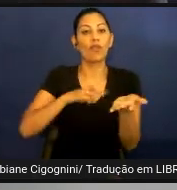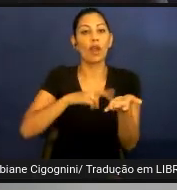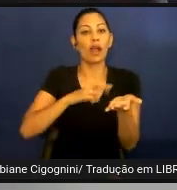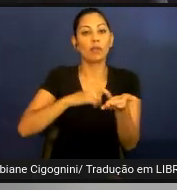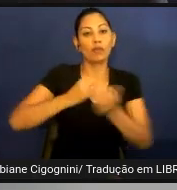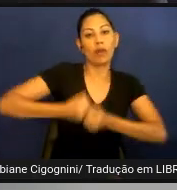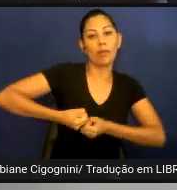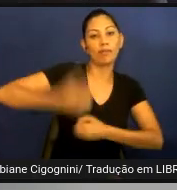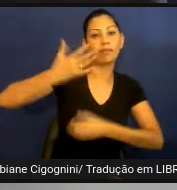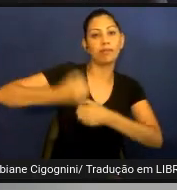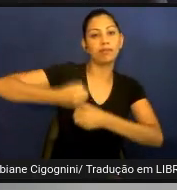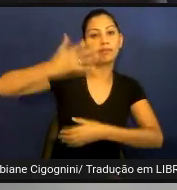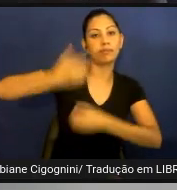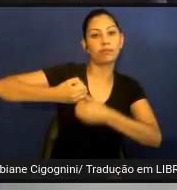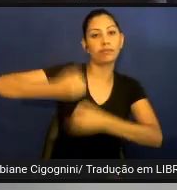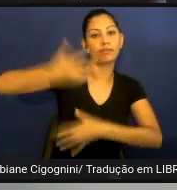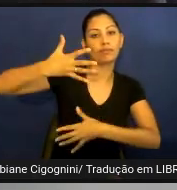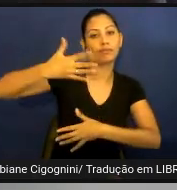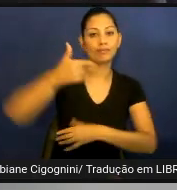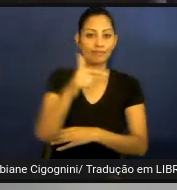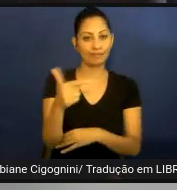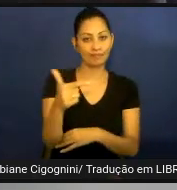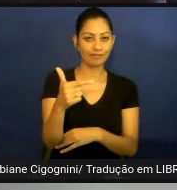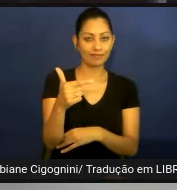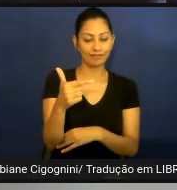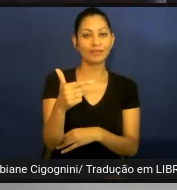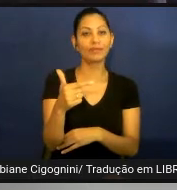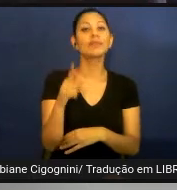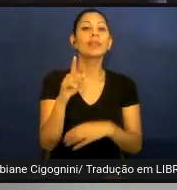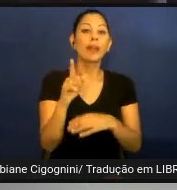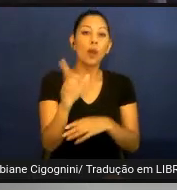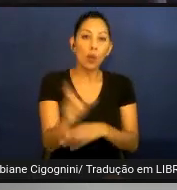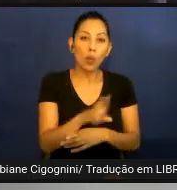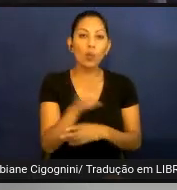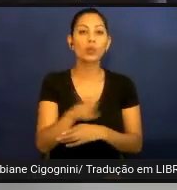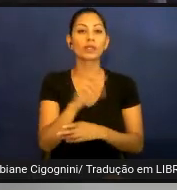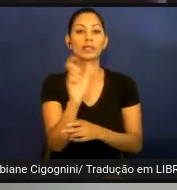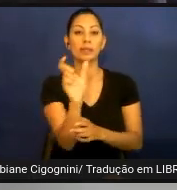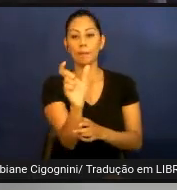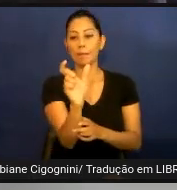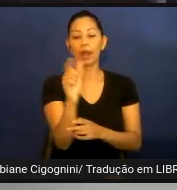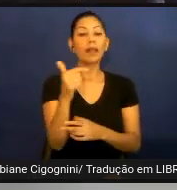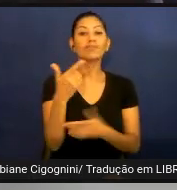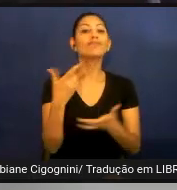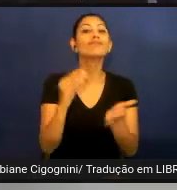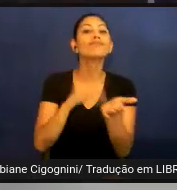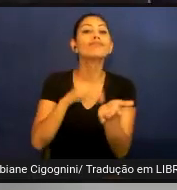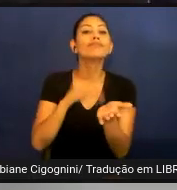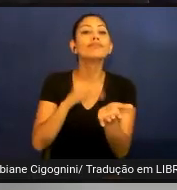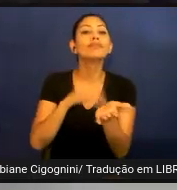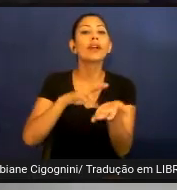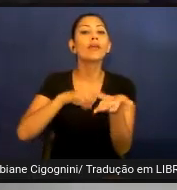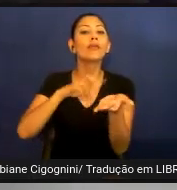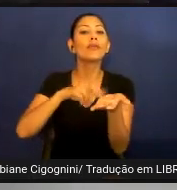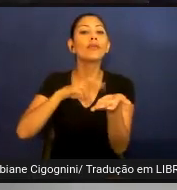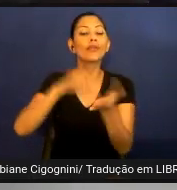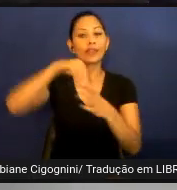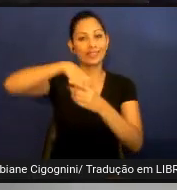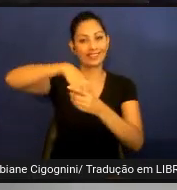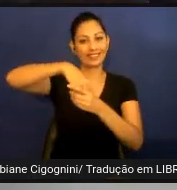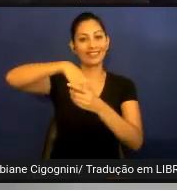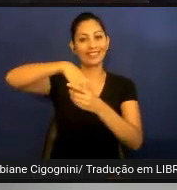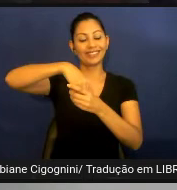que são bem usadas no dia a dia, elas não estão no Vlibras, mas estão no Hand Talk,